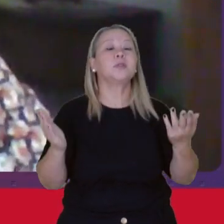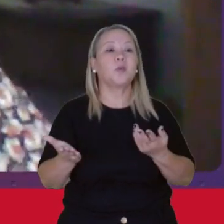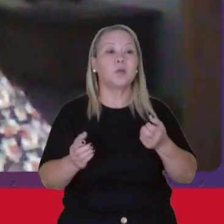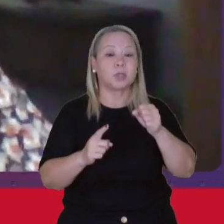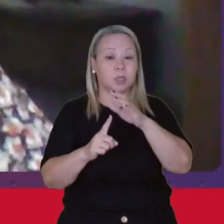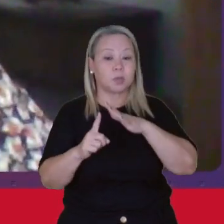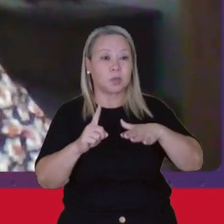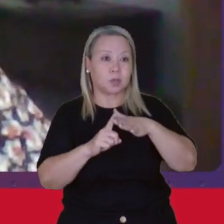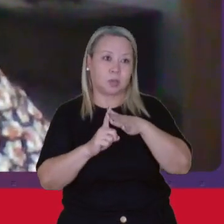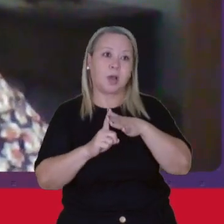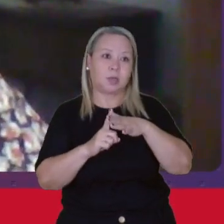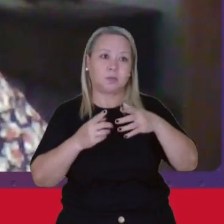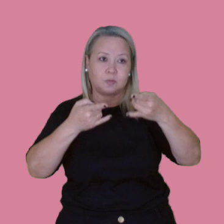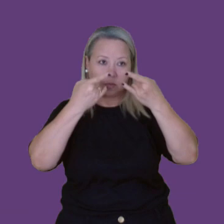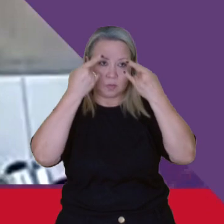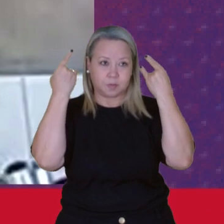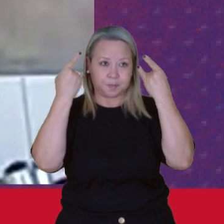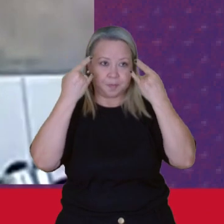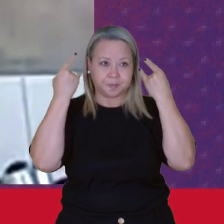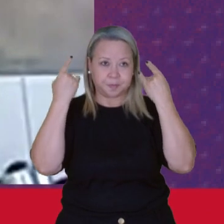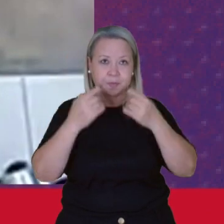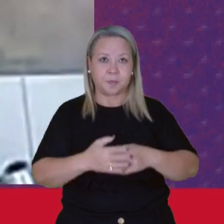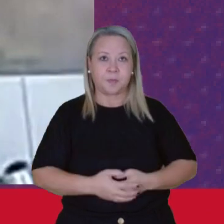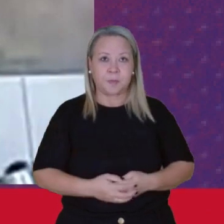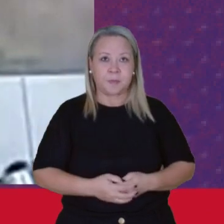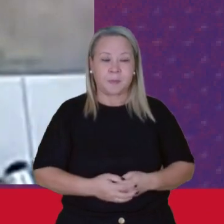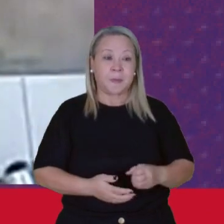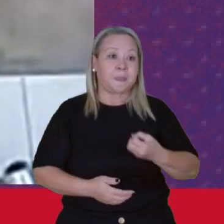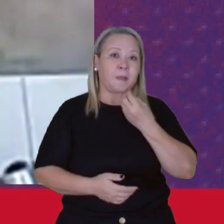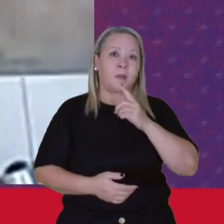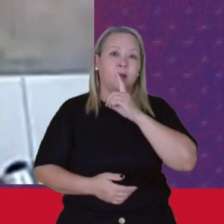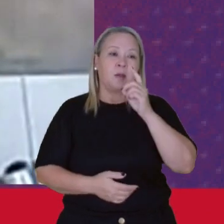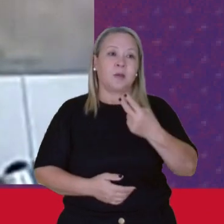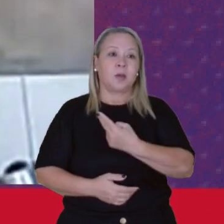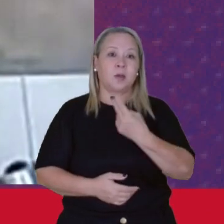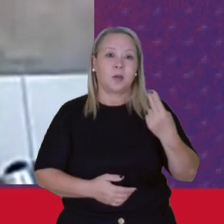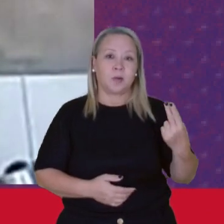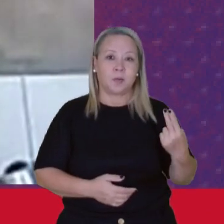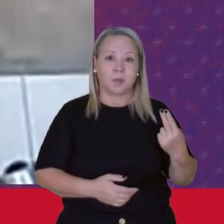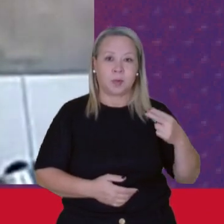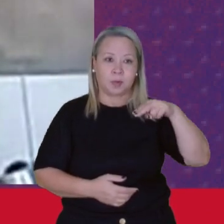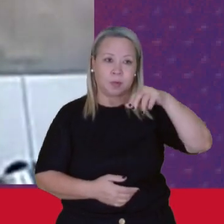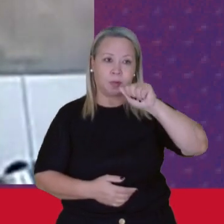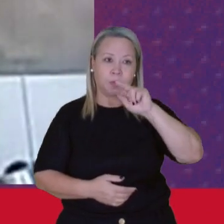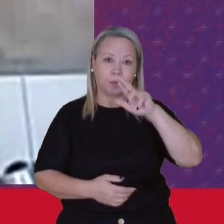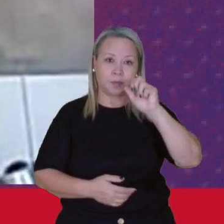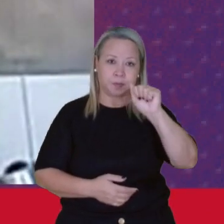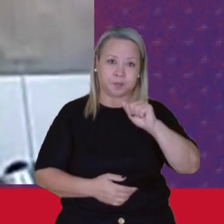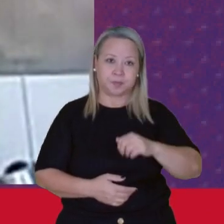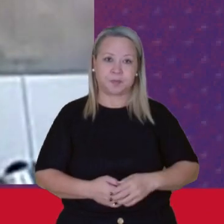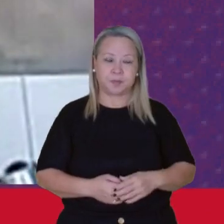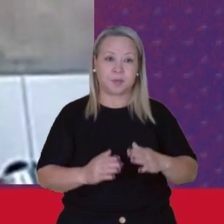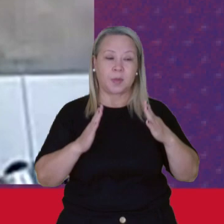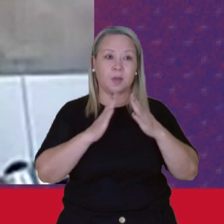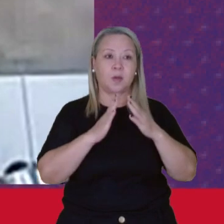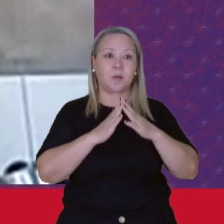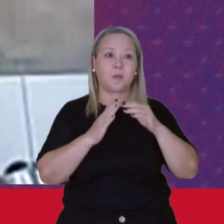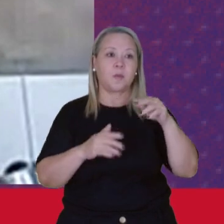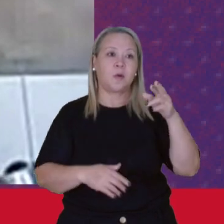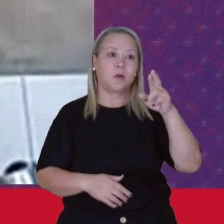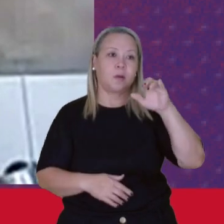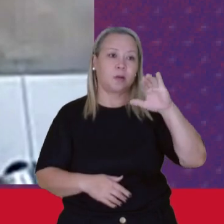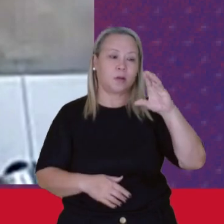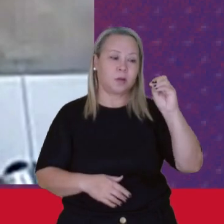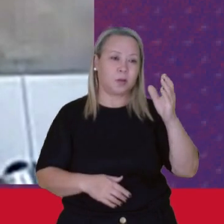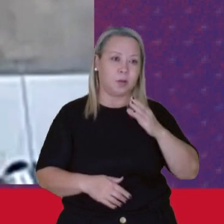sociedades Capitalistas Bom dia Meu nome é Lara Tenho 35 anos Moro em Rio Branco Tenho